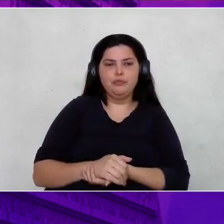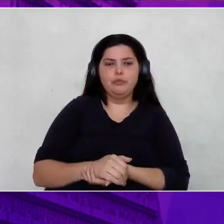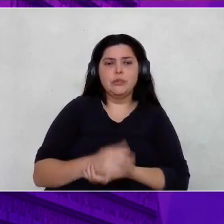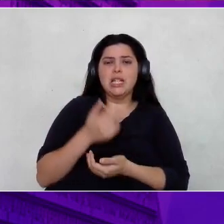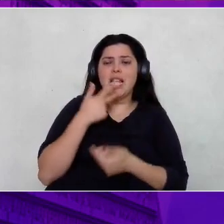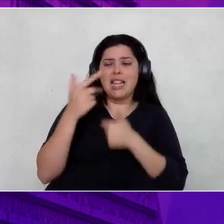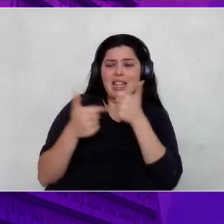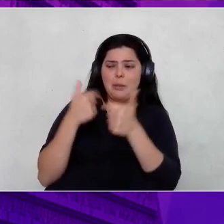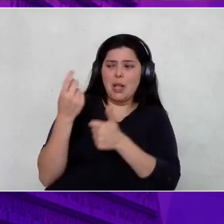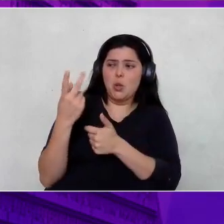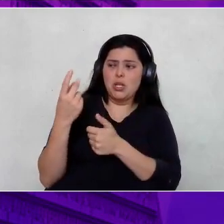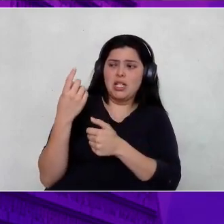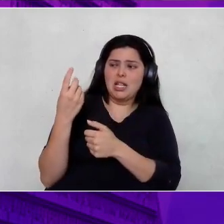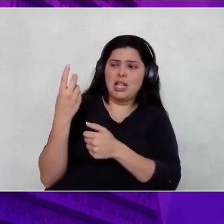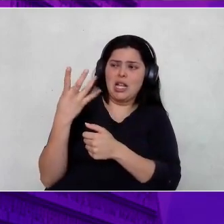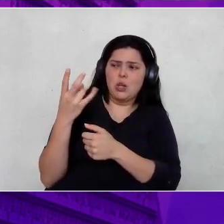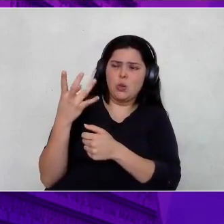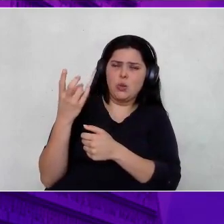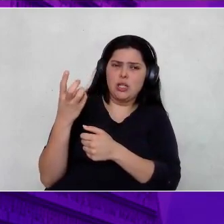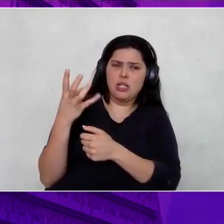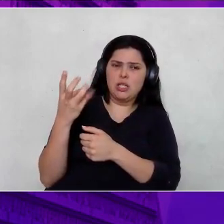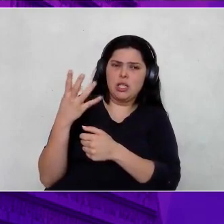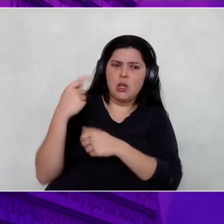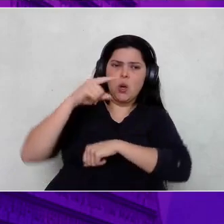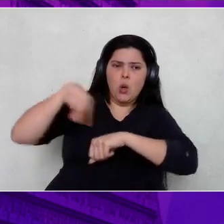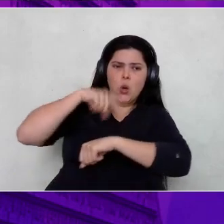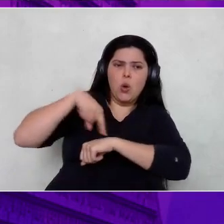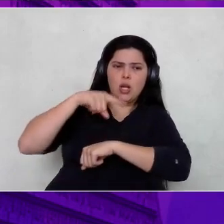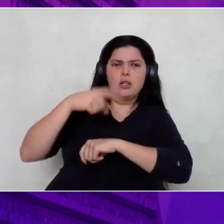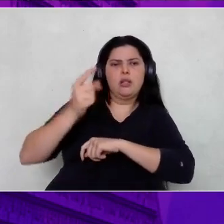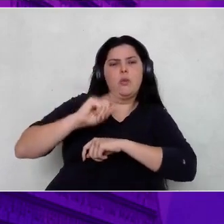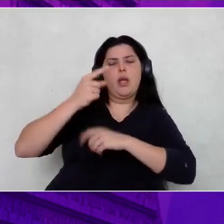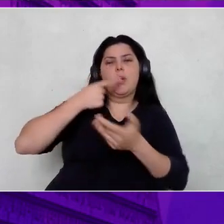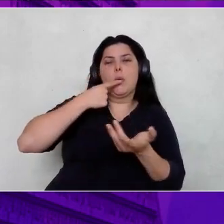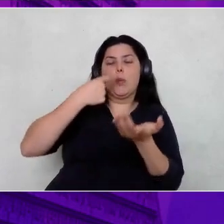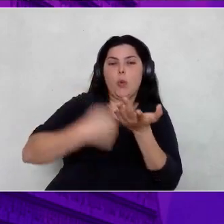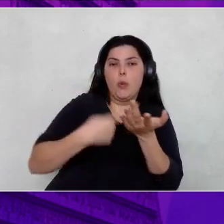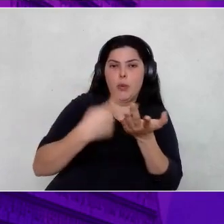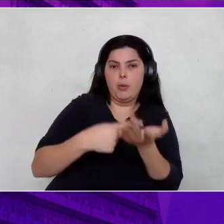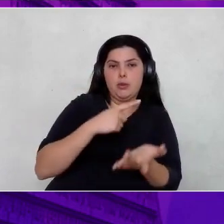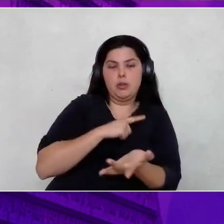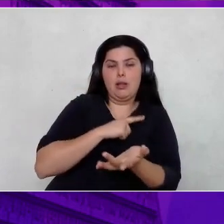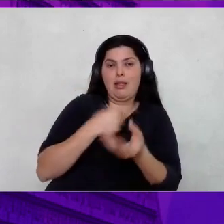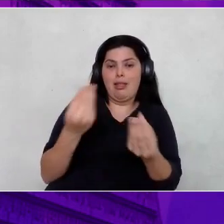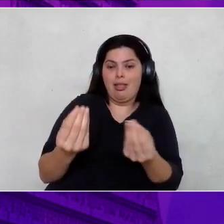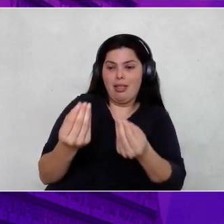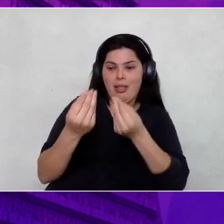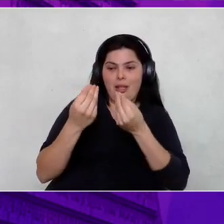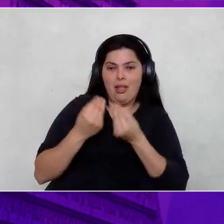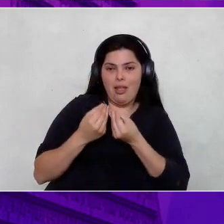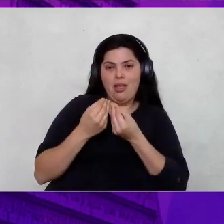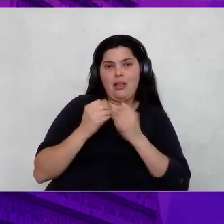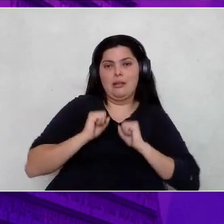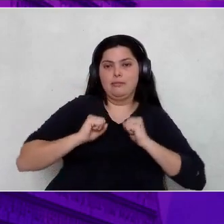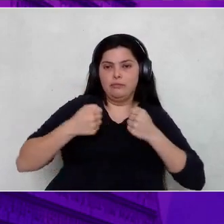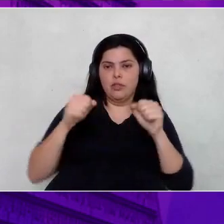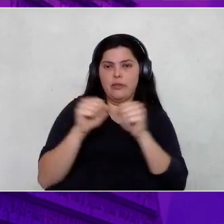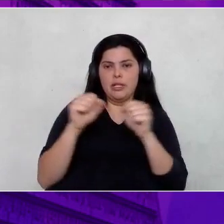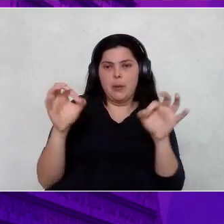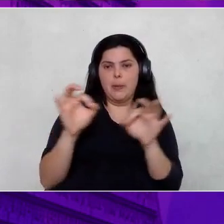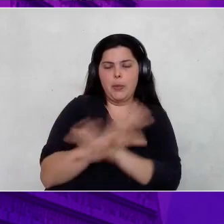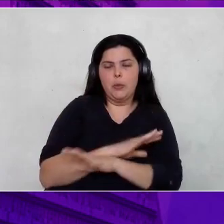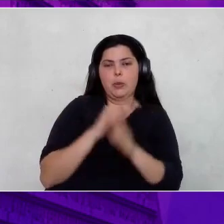14 horas por dia. É sobre se comprometer com o tema, com uma entrega, ir lá e entregar, dentro do prazo,